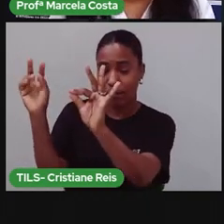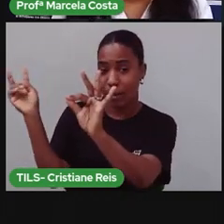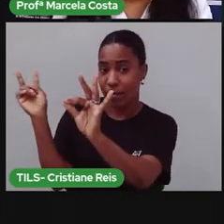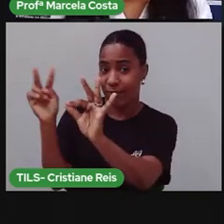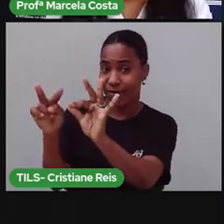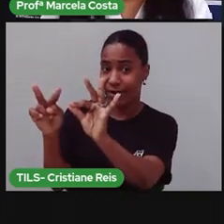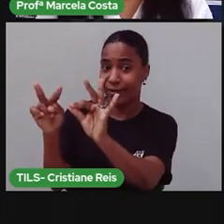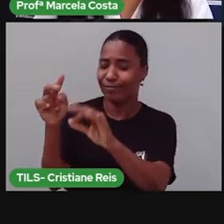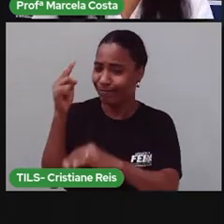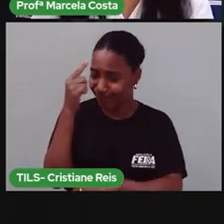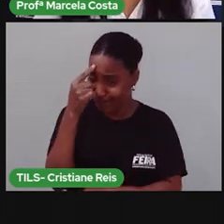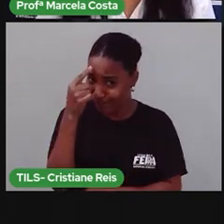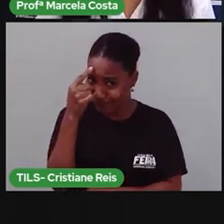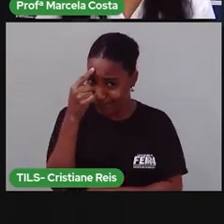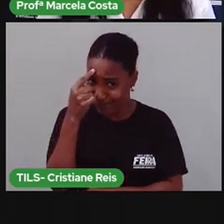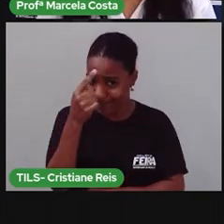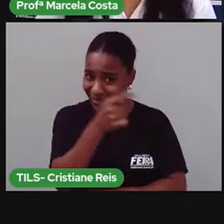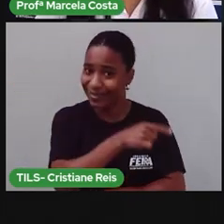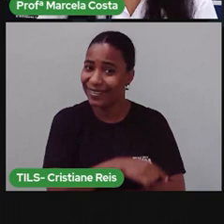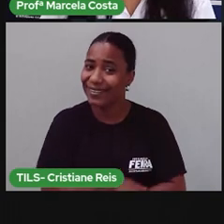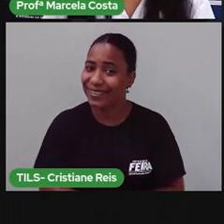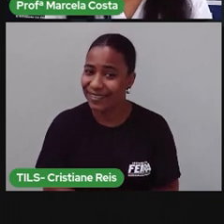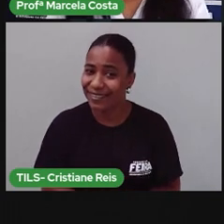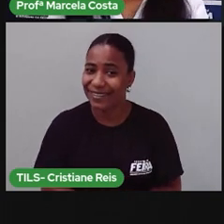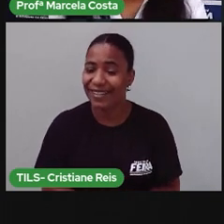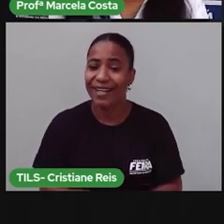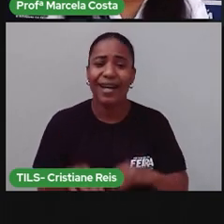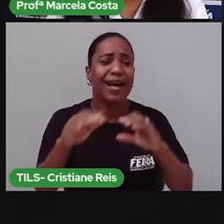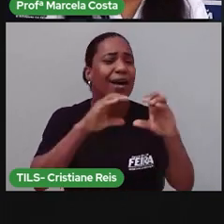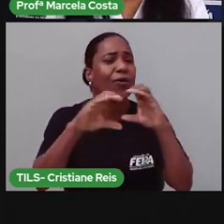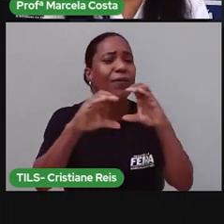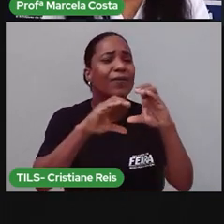Você sabe qual é a função da comunicação?